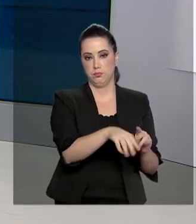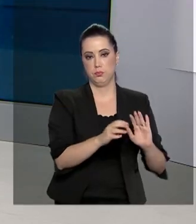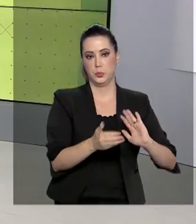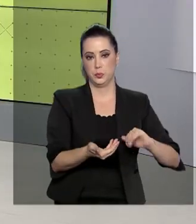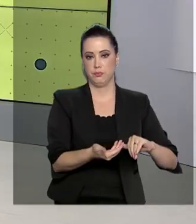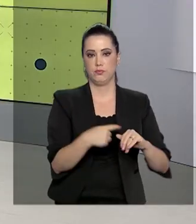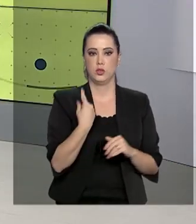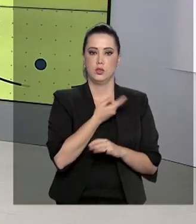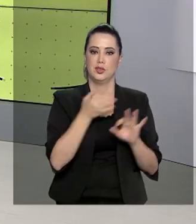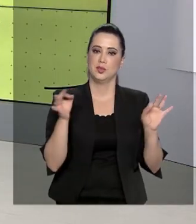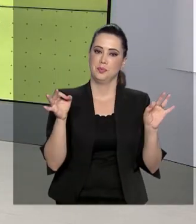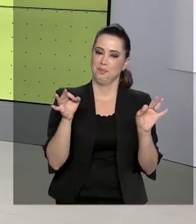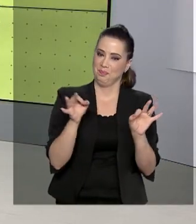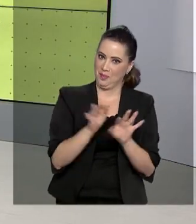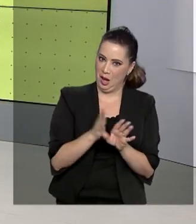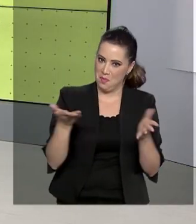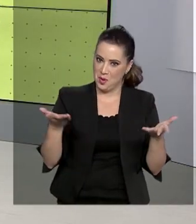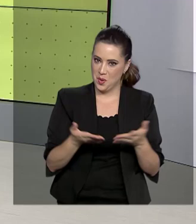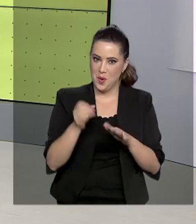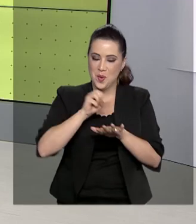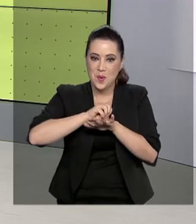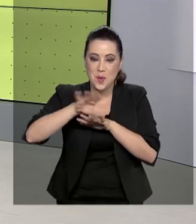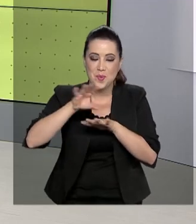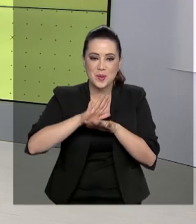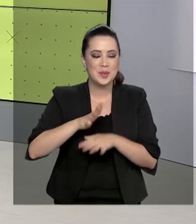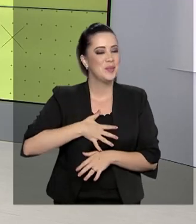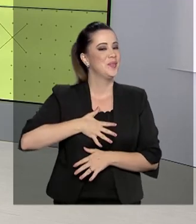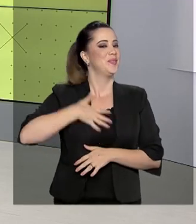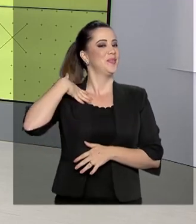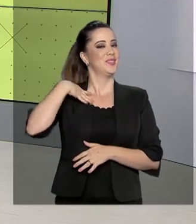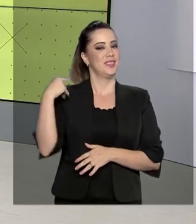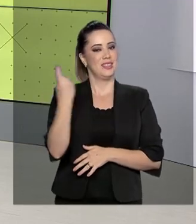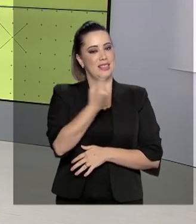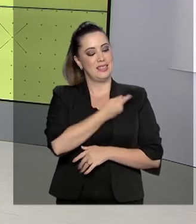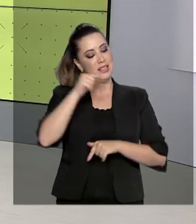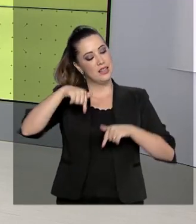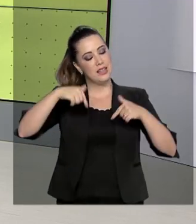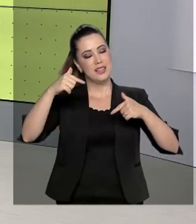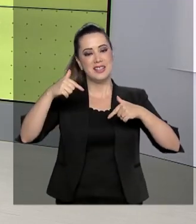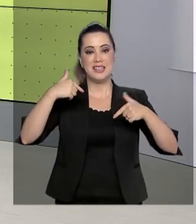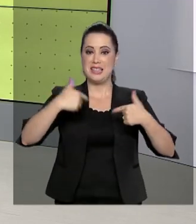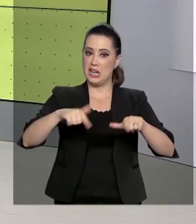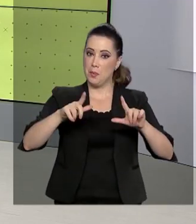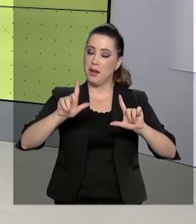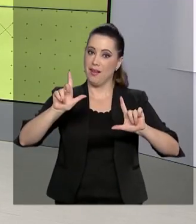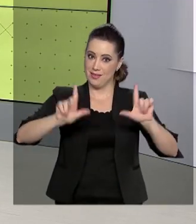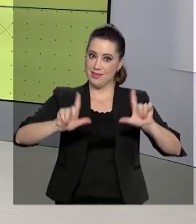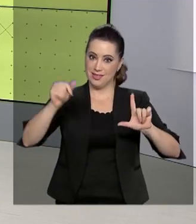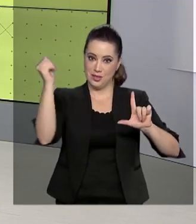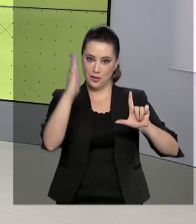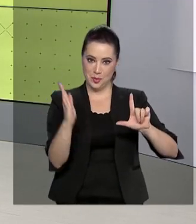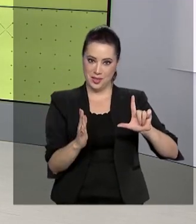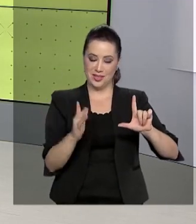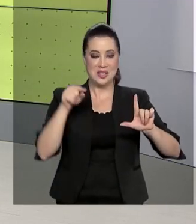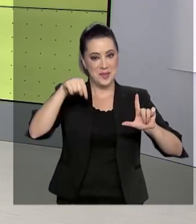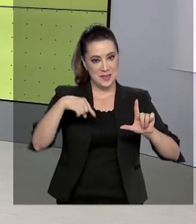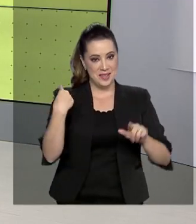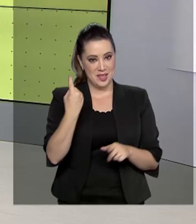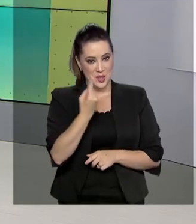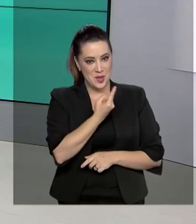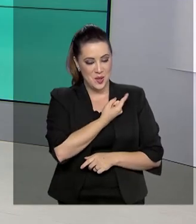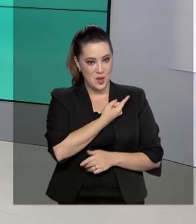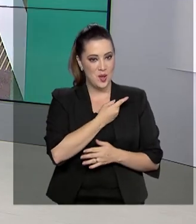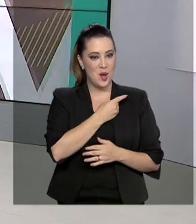E a gente termina esse boletim com uma notícia que é motivo de muito orgulho para quem trabalha nesta emissora. A Empresa Brasil de Comunicação